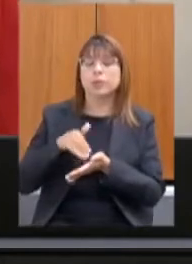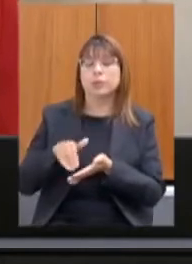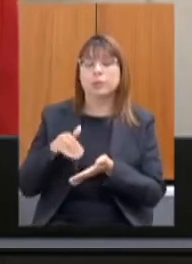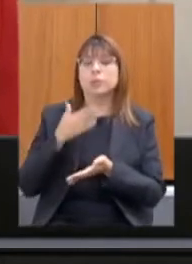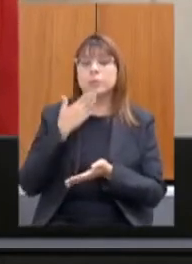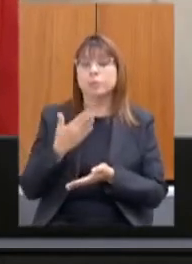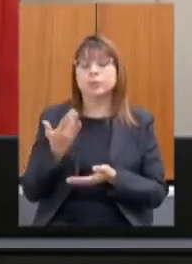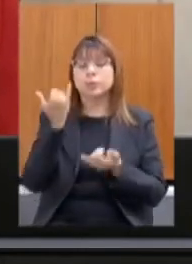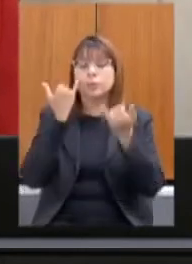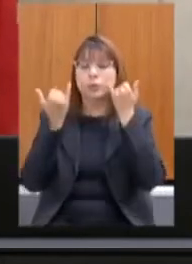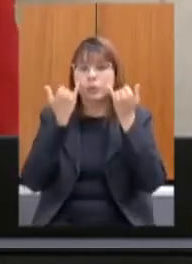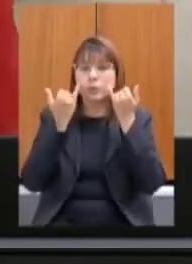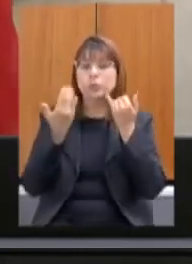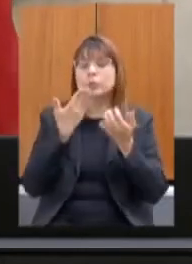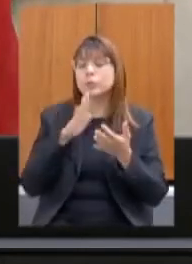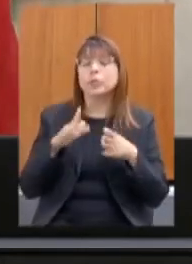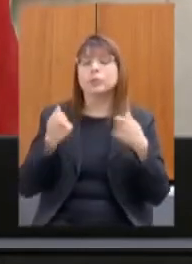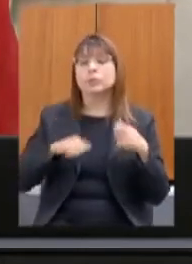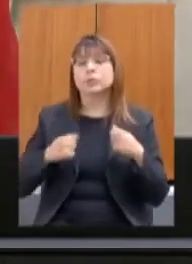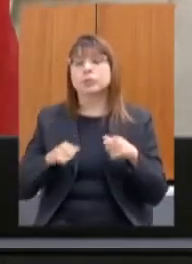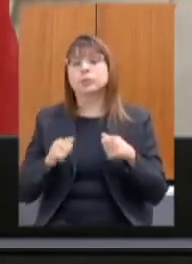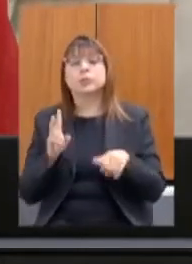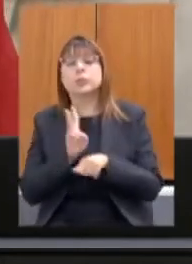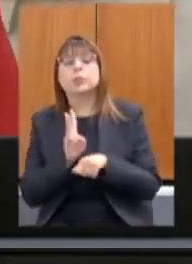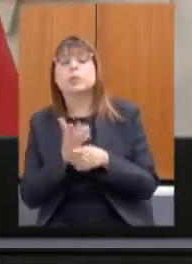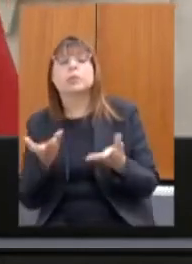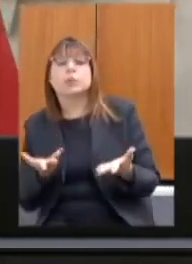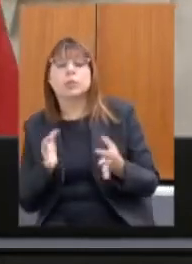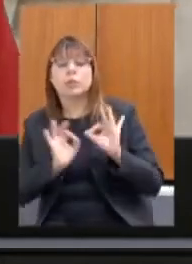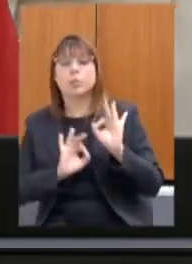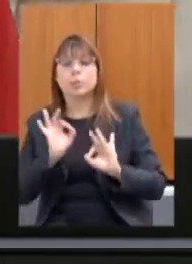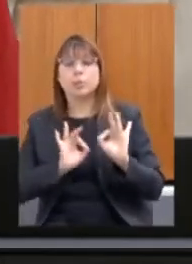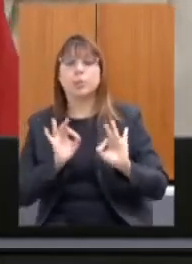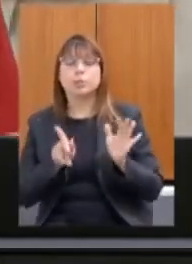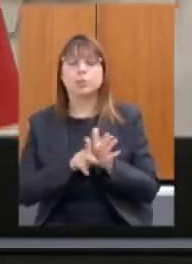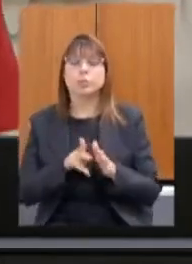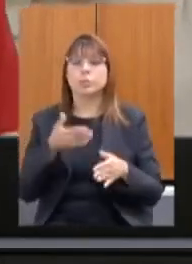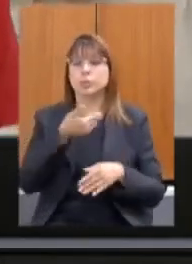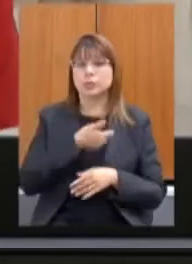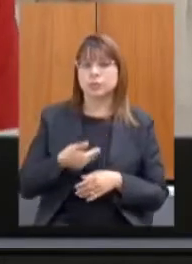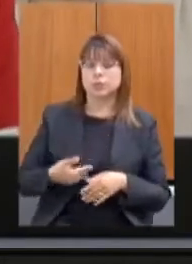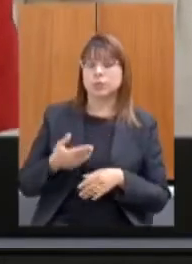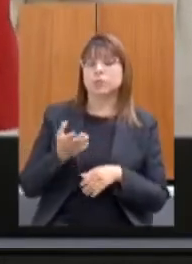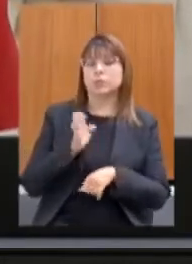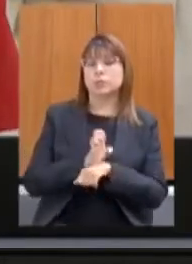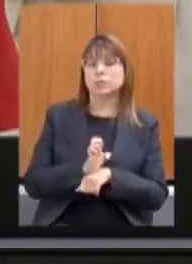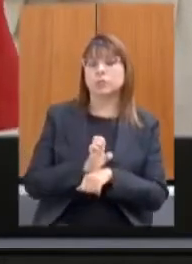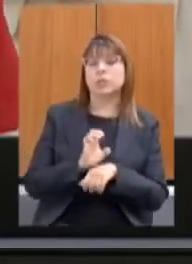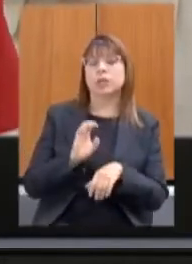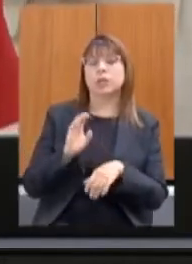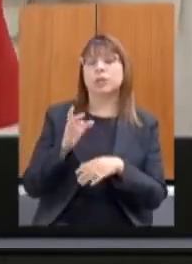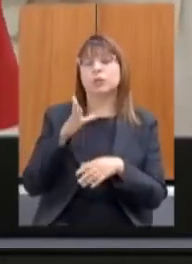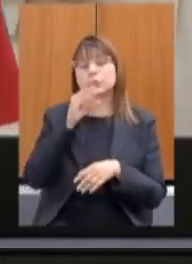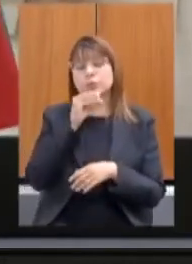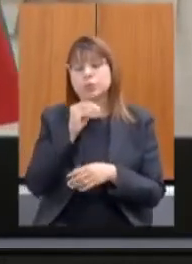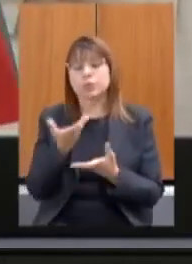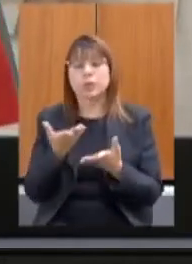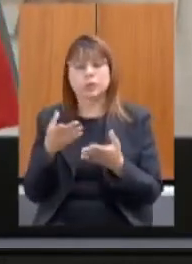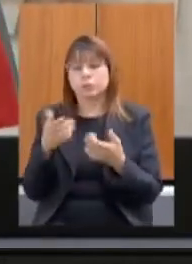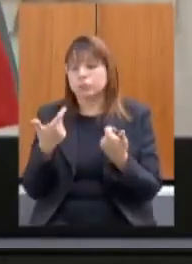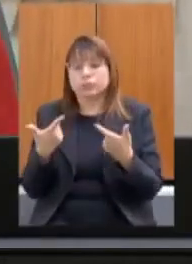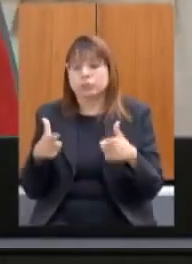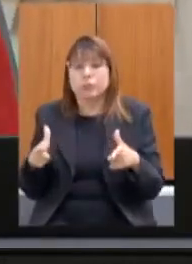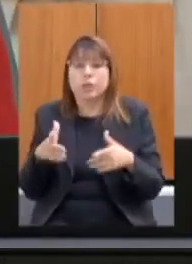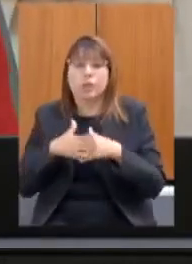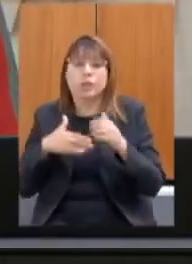pedido de informações sobre quais medidas estão previstas no planejamento do Estado para atender o trabalhador pobre com pouca qualificação